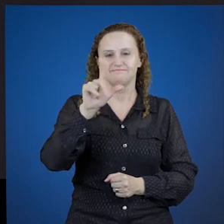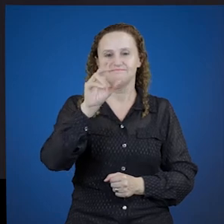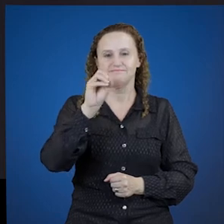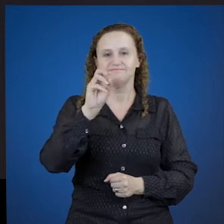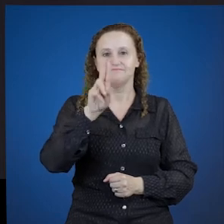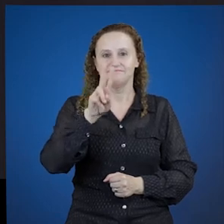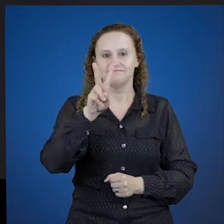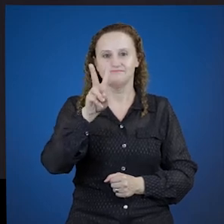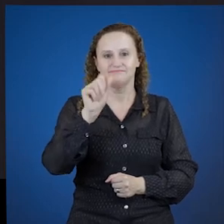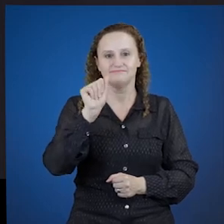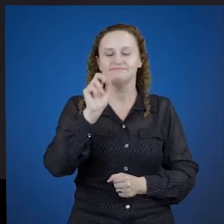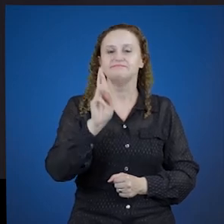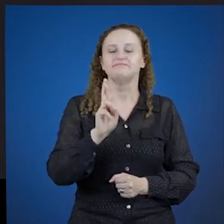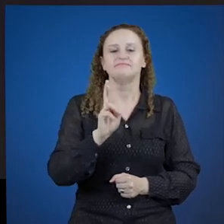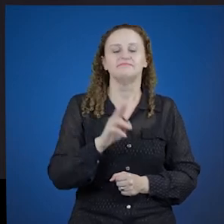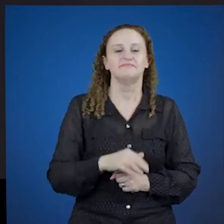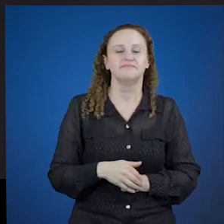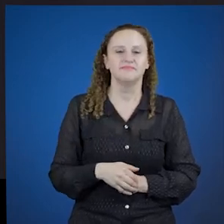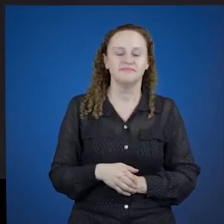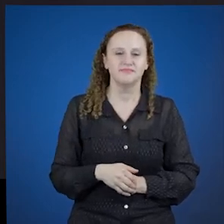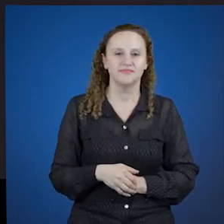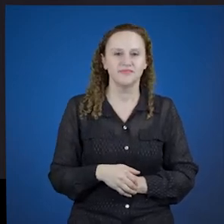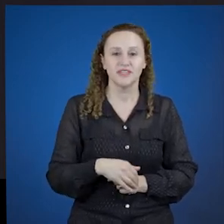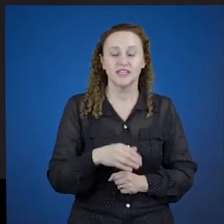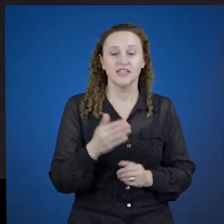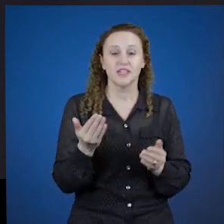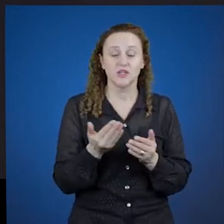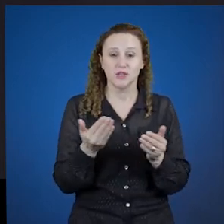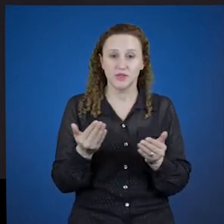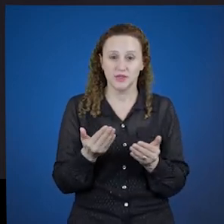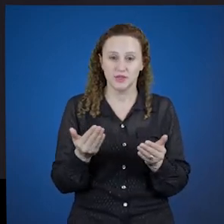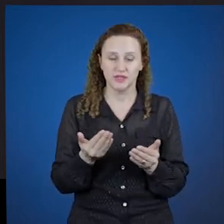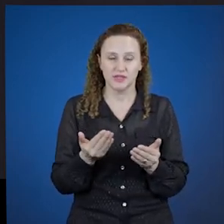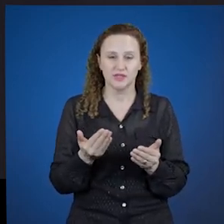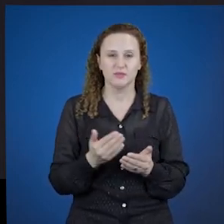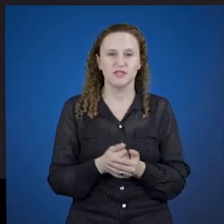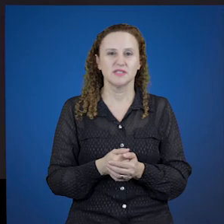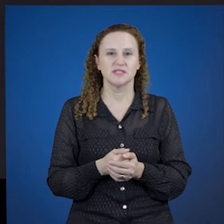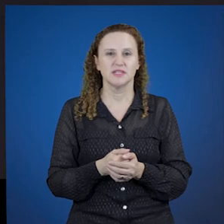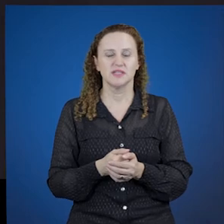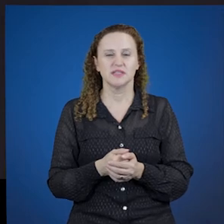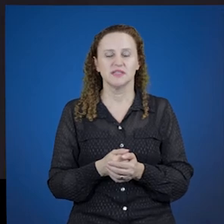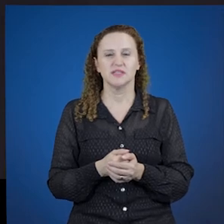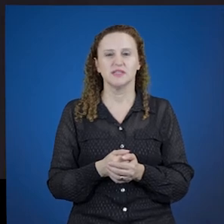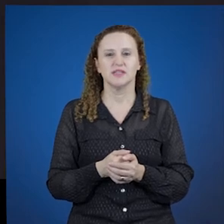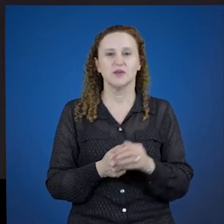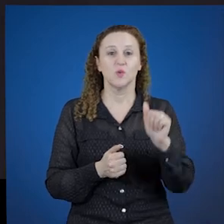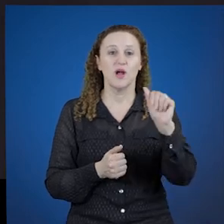laudare. No presente, ego laudo.